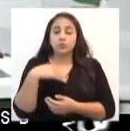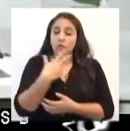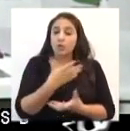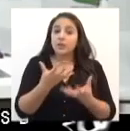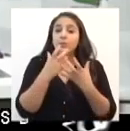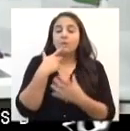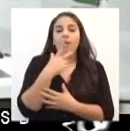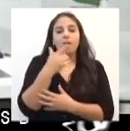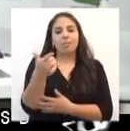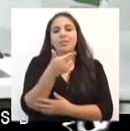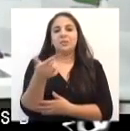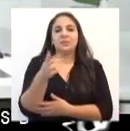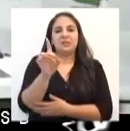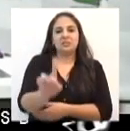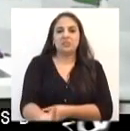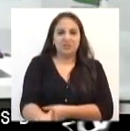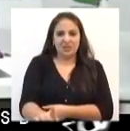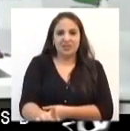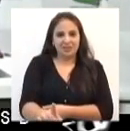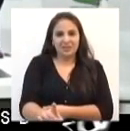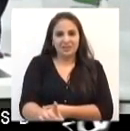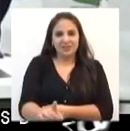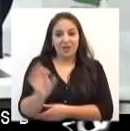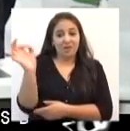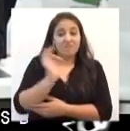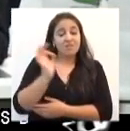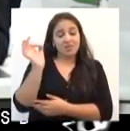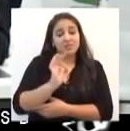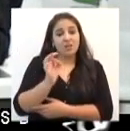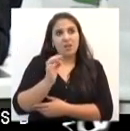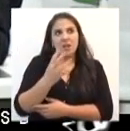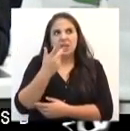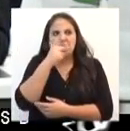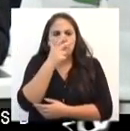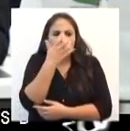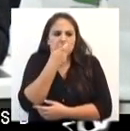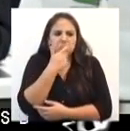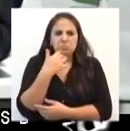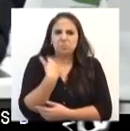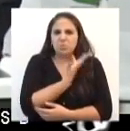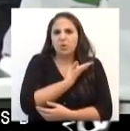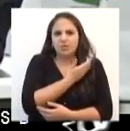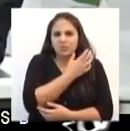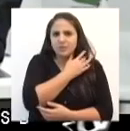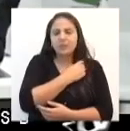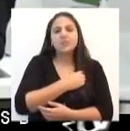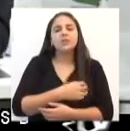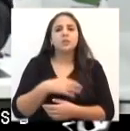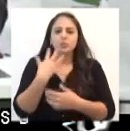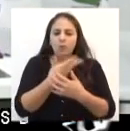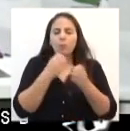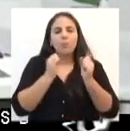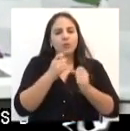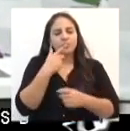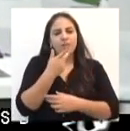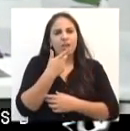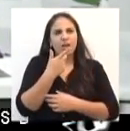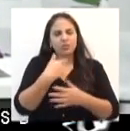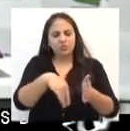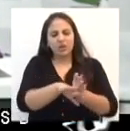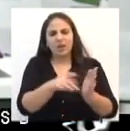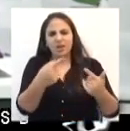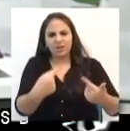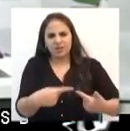têm direito à reposição da inflação, isso seria criancice da nossa parte. Nós podemos chegar aqui e